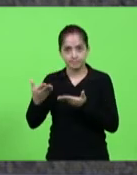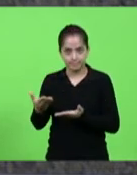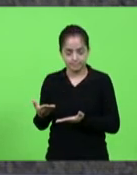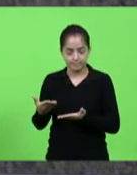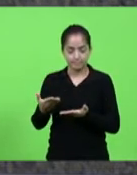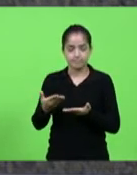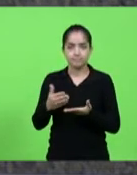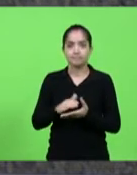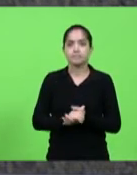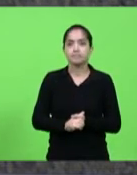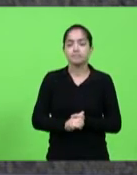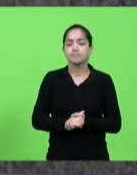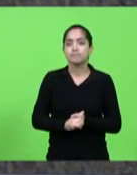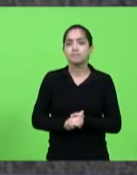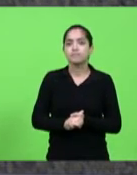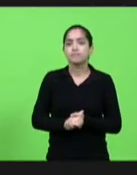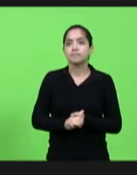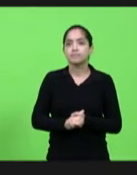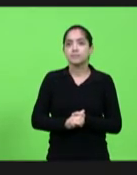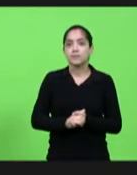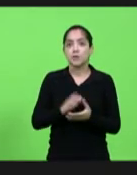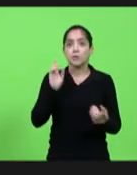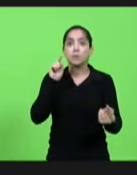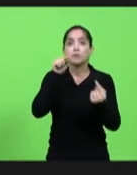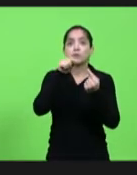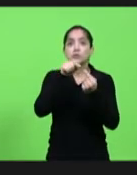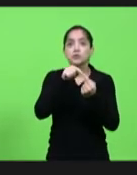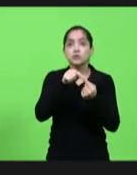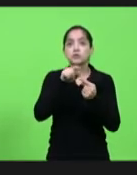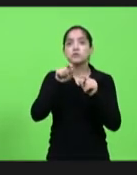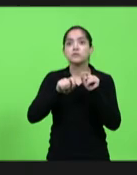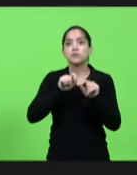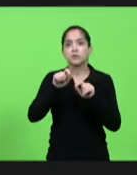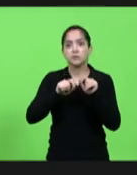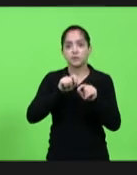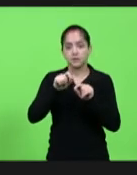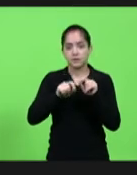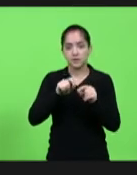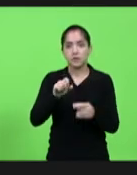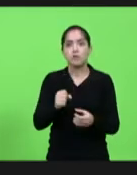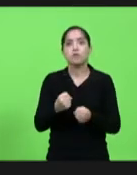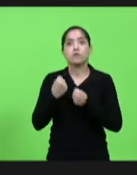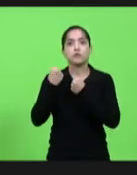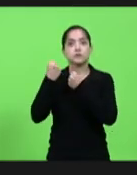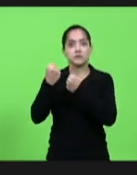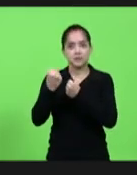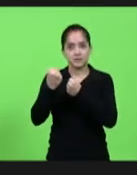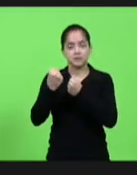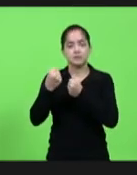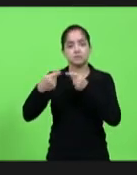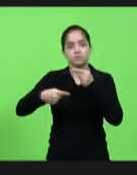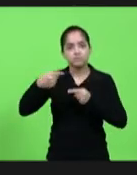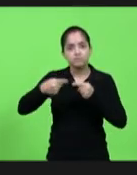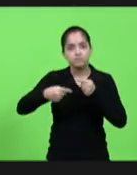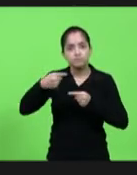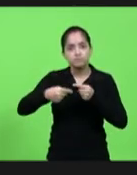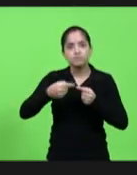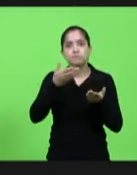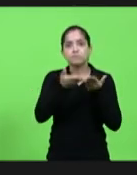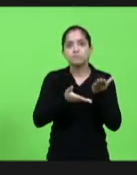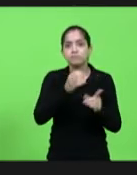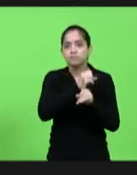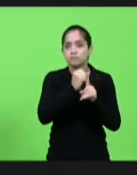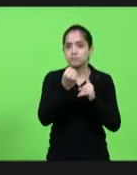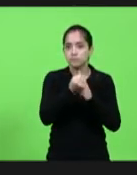participantes. O principal objetivo da Frente Parlamentar é fortalecer a política de assistência social em